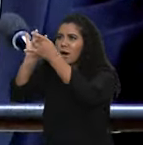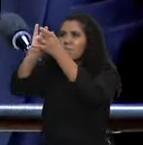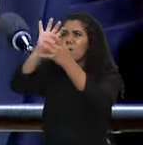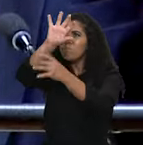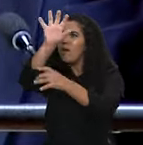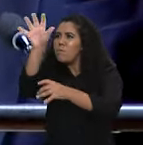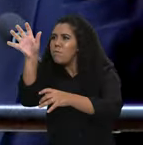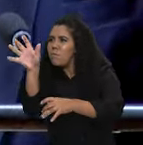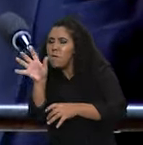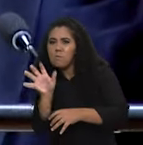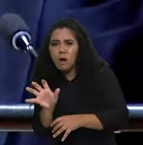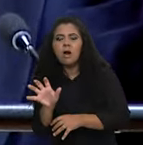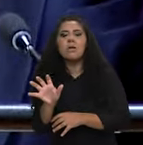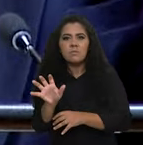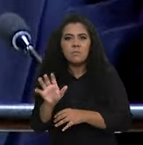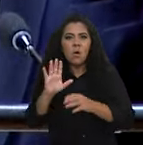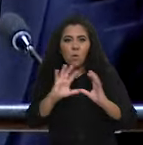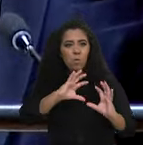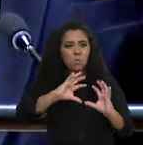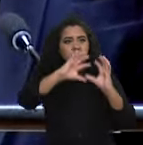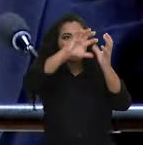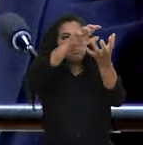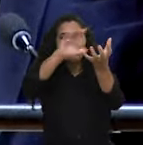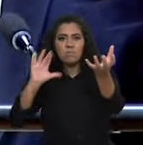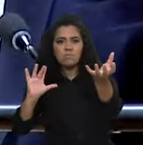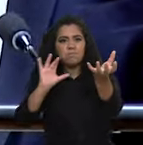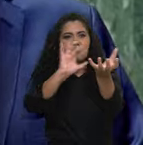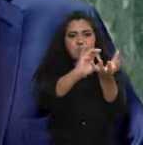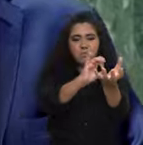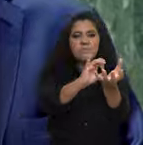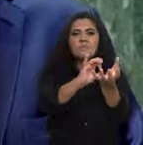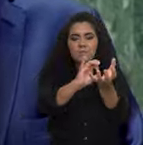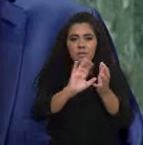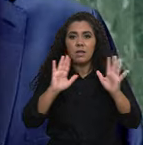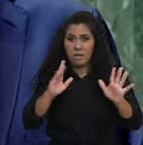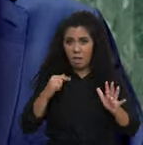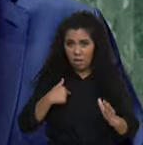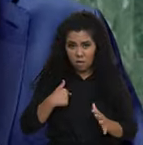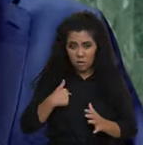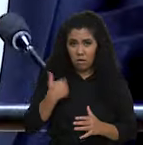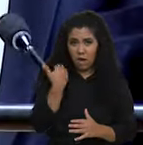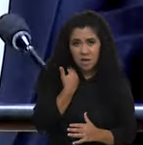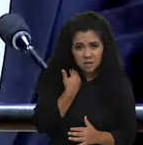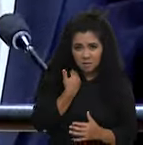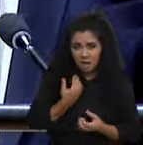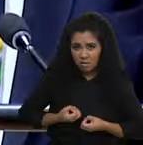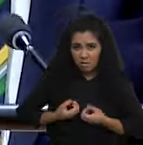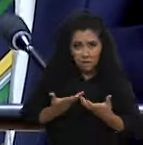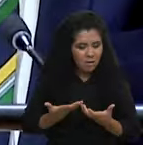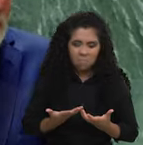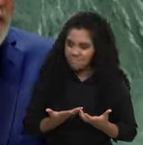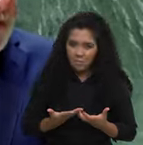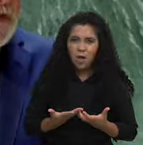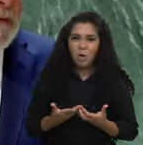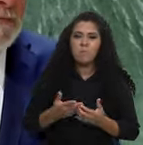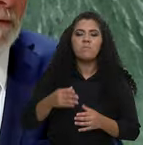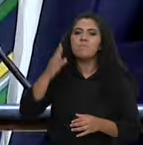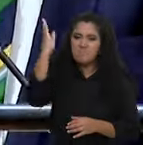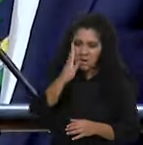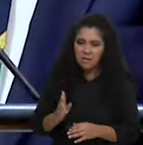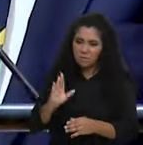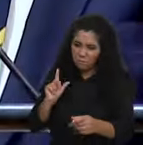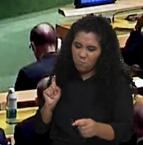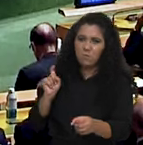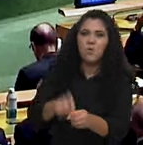nossa região, com o mundo e com o multilateralismo. Como não me canto de repetir, o Brasil está de